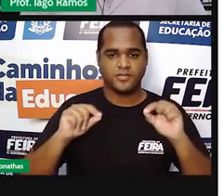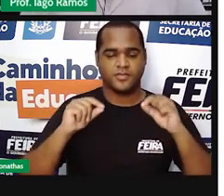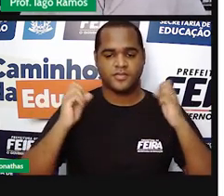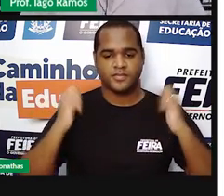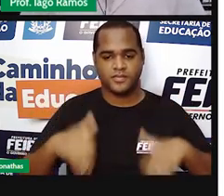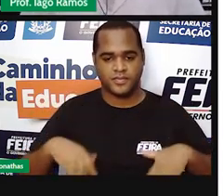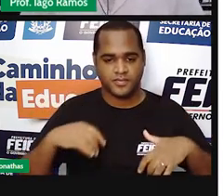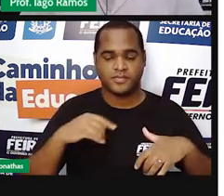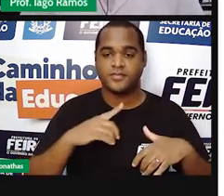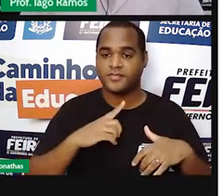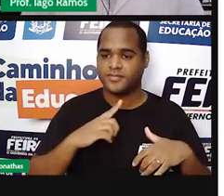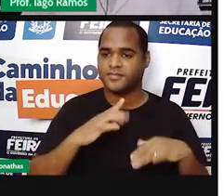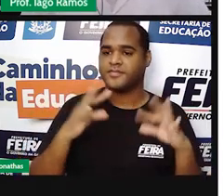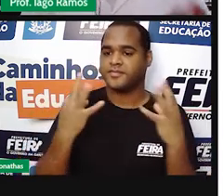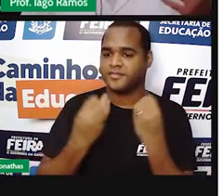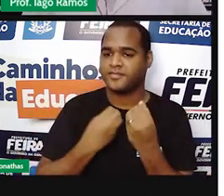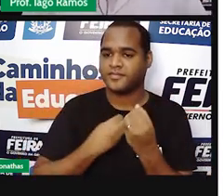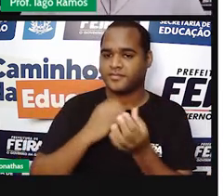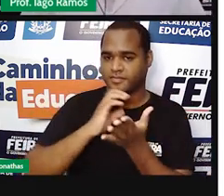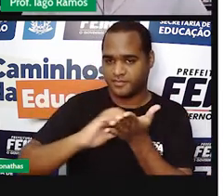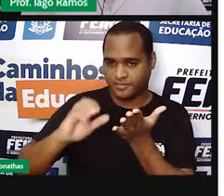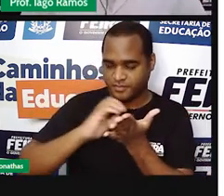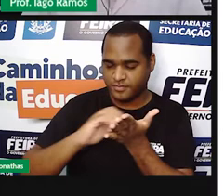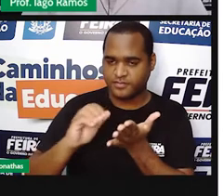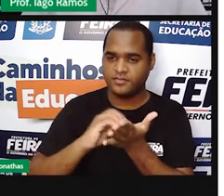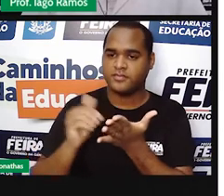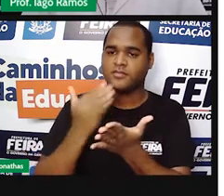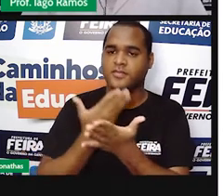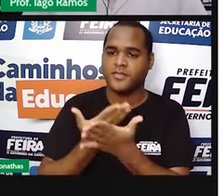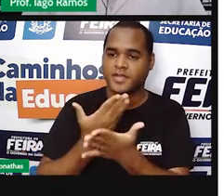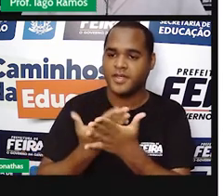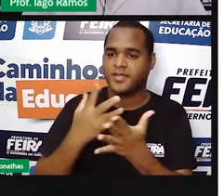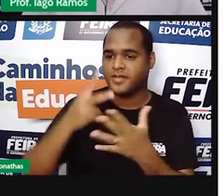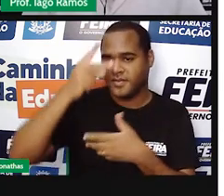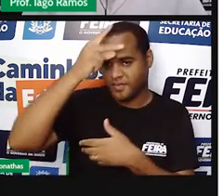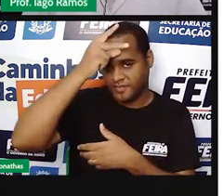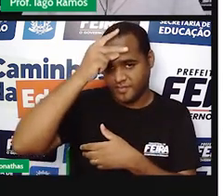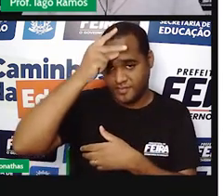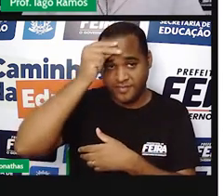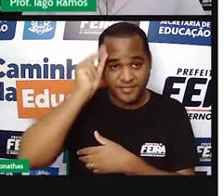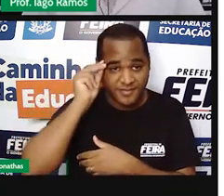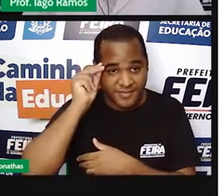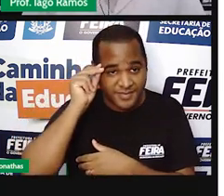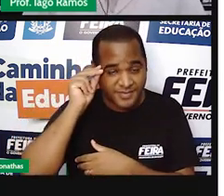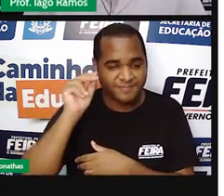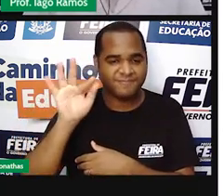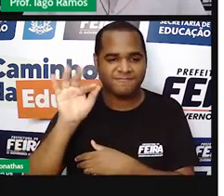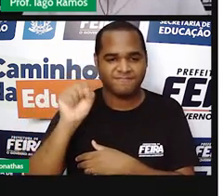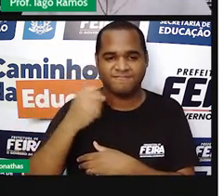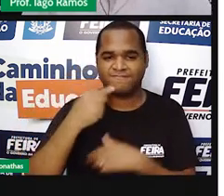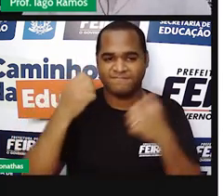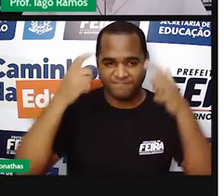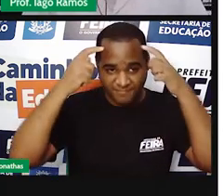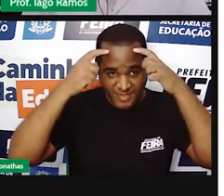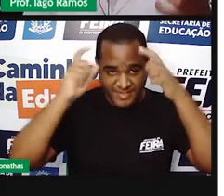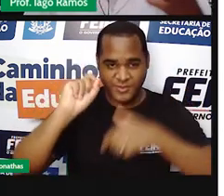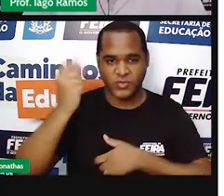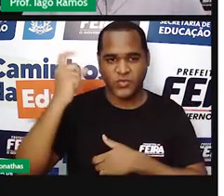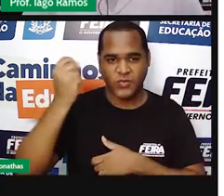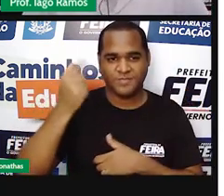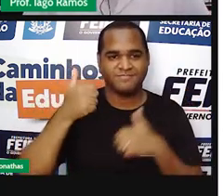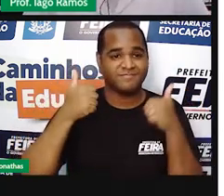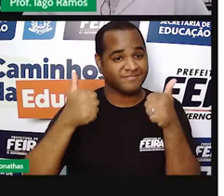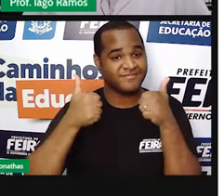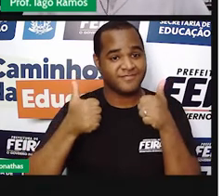Secretaria Municipal de Educação da nossa queridíssima princesa do sertão, a nossa feira de Santana. Beleza?